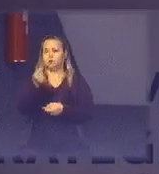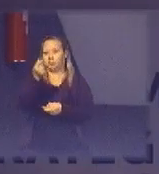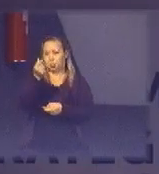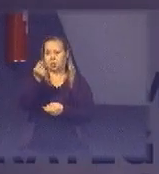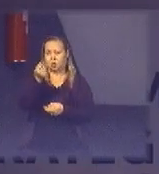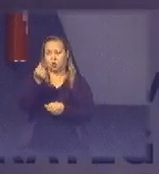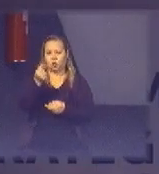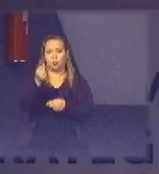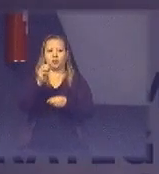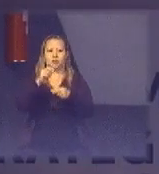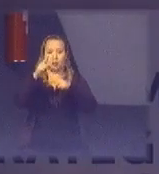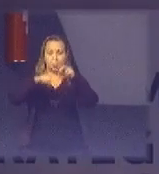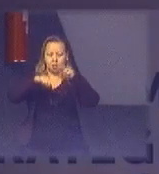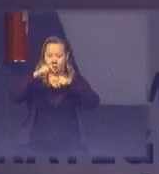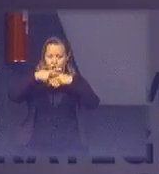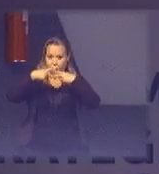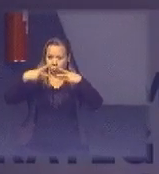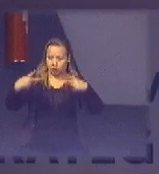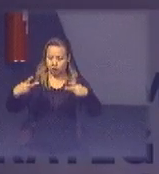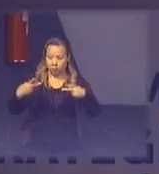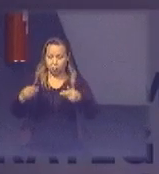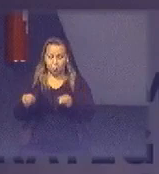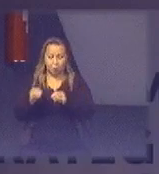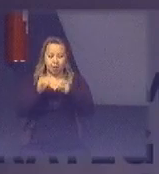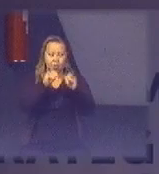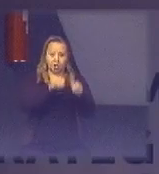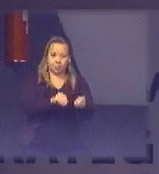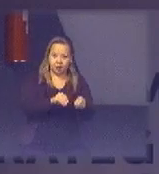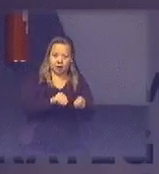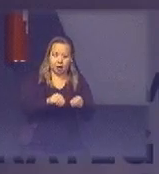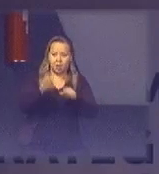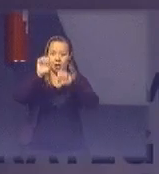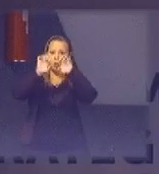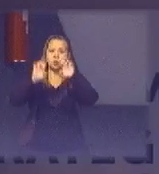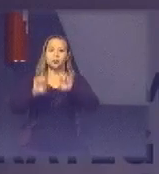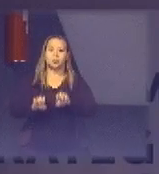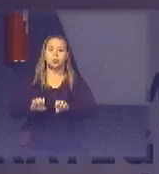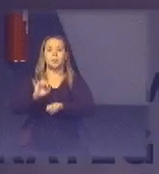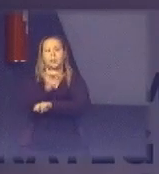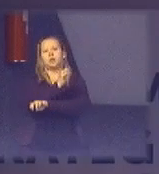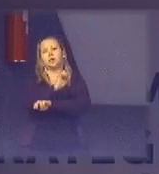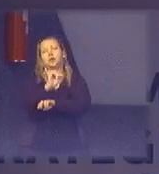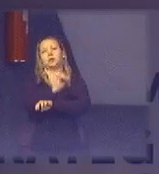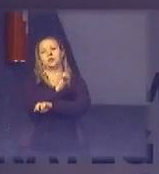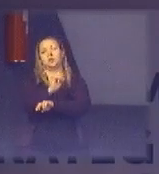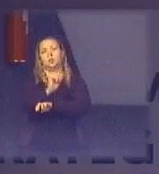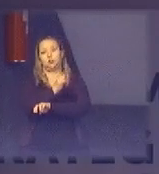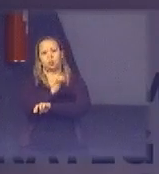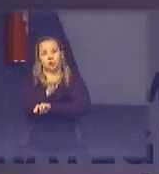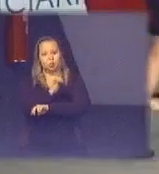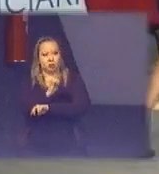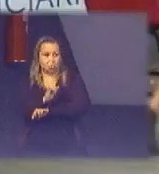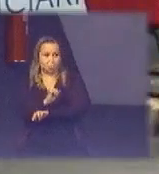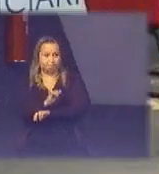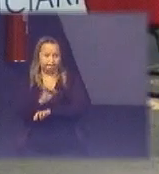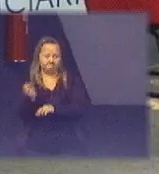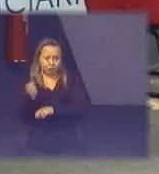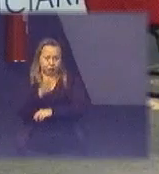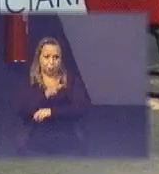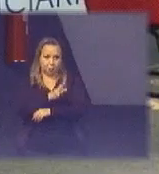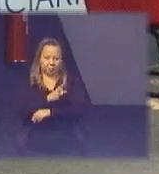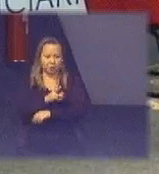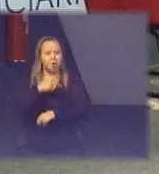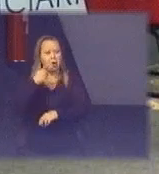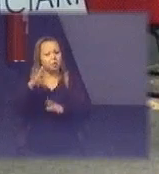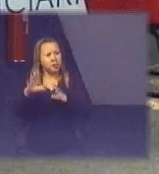fazer para implantar o sistema de logística reversa contratando os recicladores falei de forma muito sintética mas o